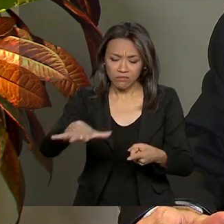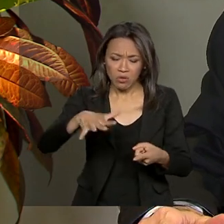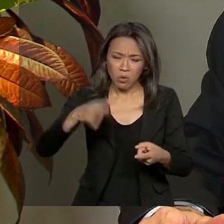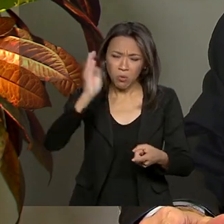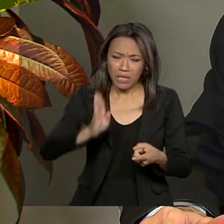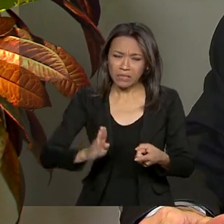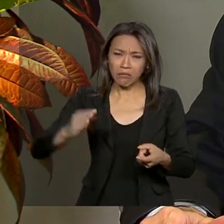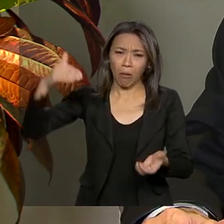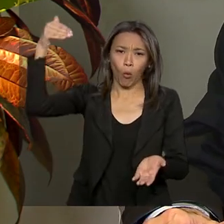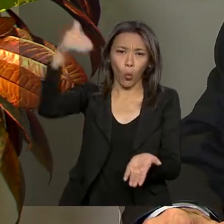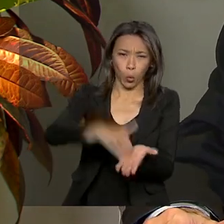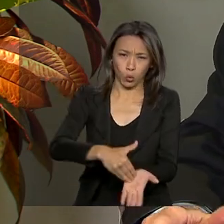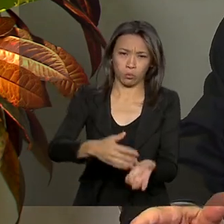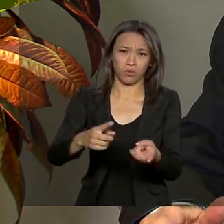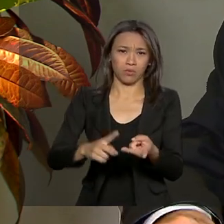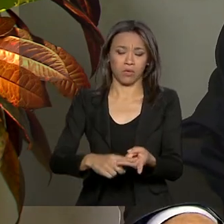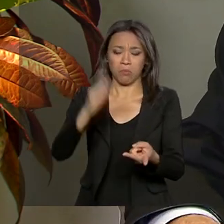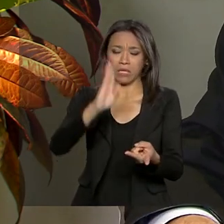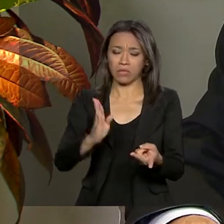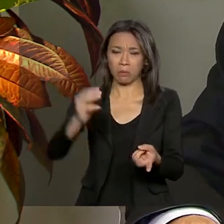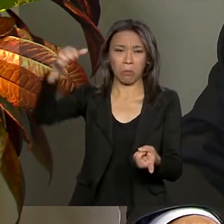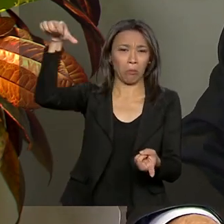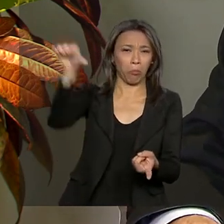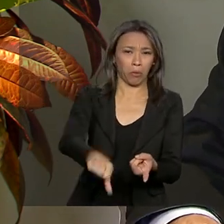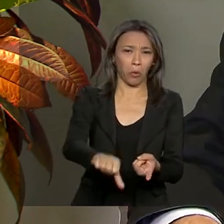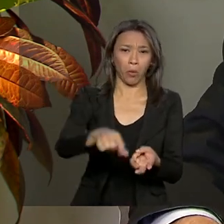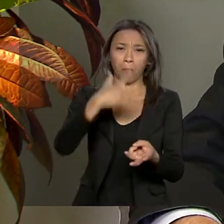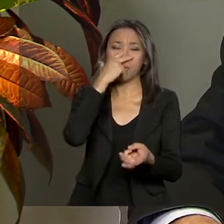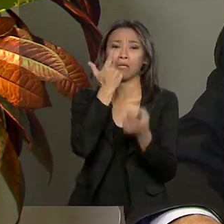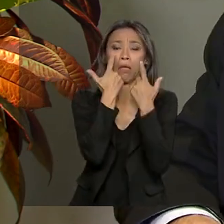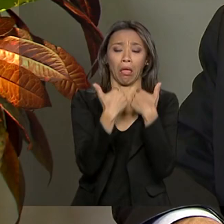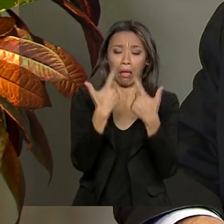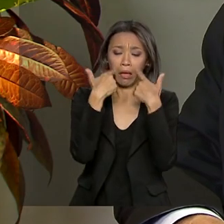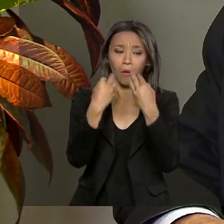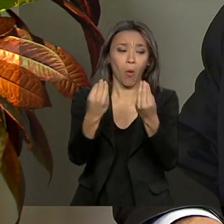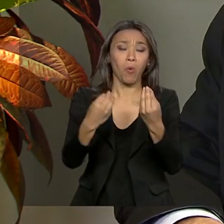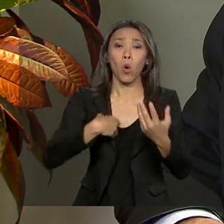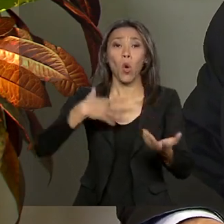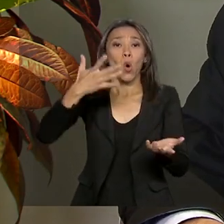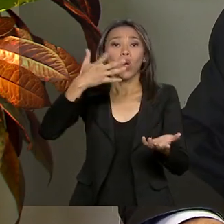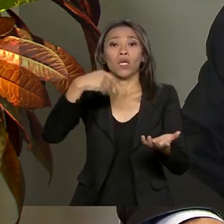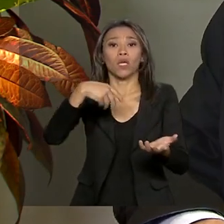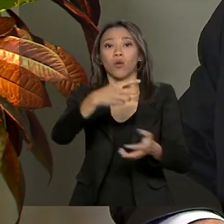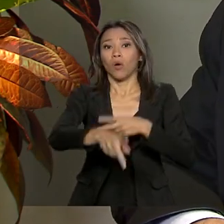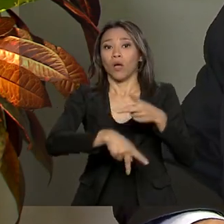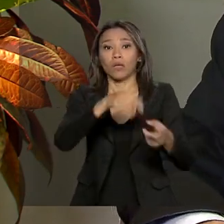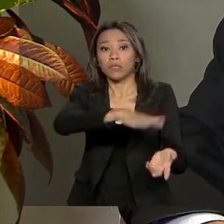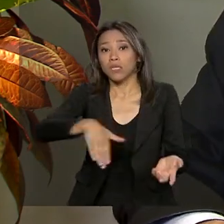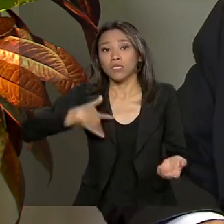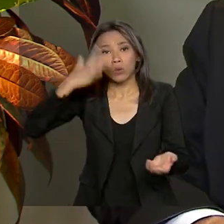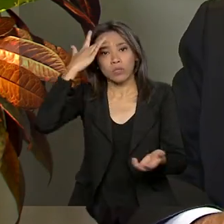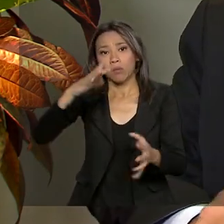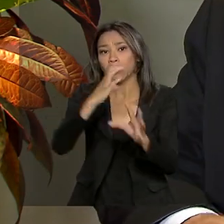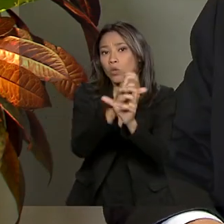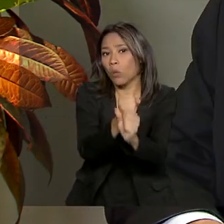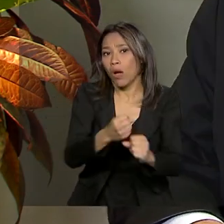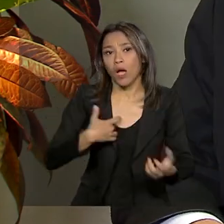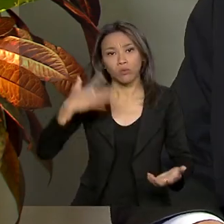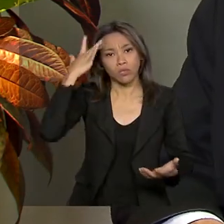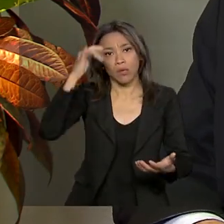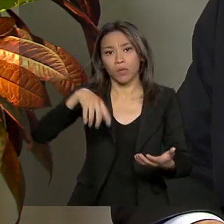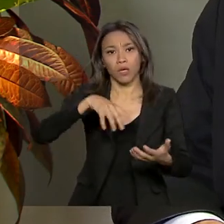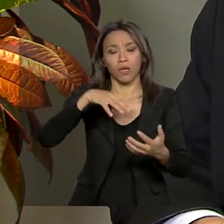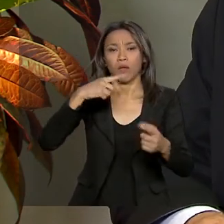que o Brasil estava nos últimos lugares da lista. Que o brasileiro não sabia interpretar. Que as crianças não sabiam somar, sabiam diminuir, sabiam